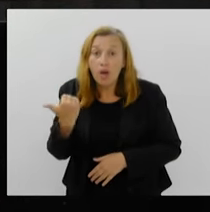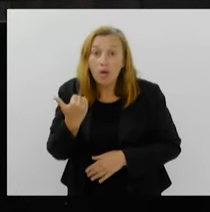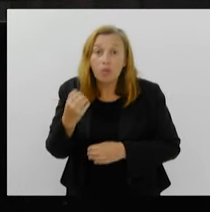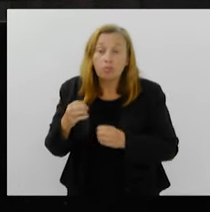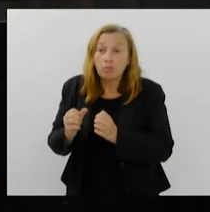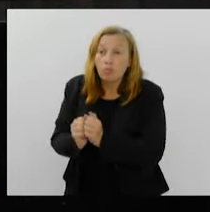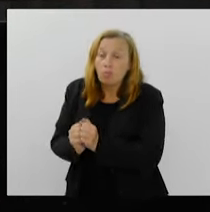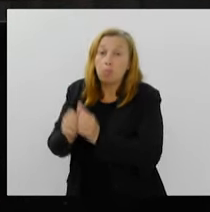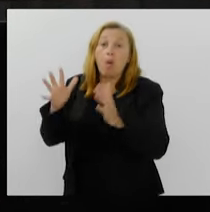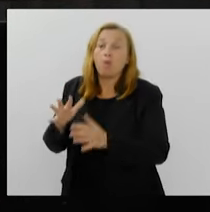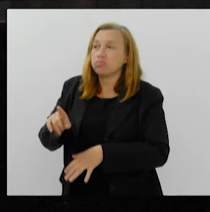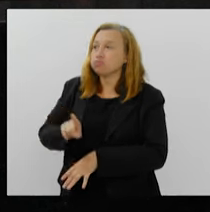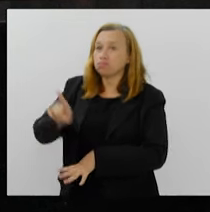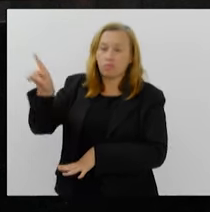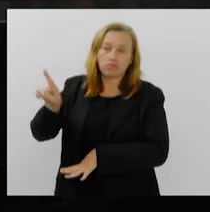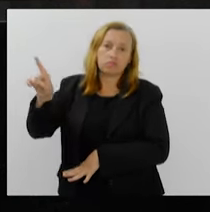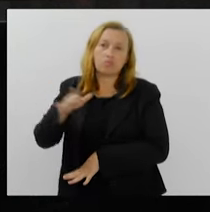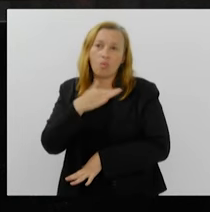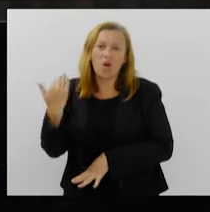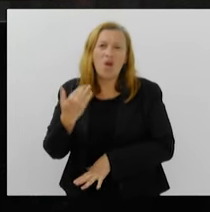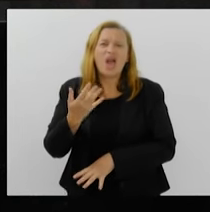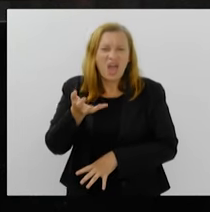É esse o mundo que queremos?